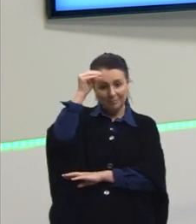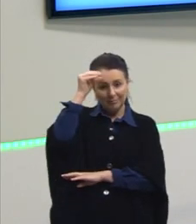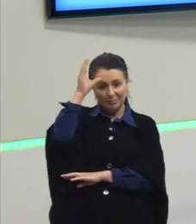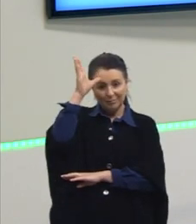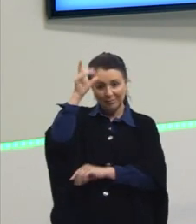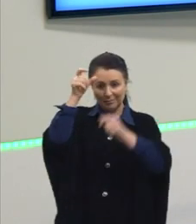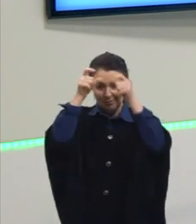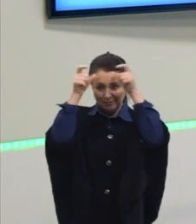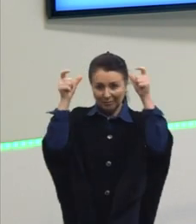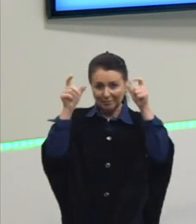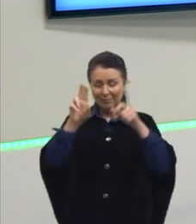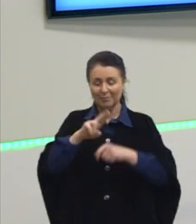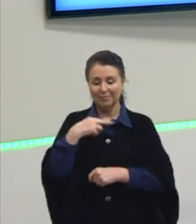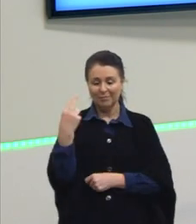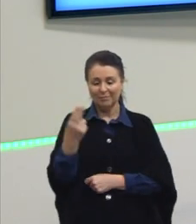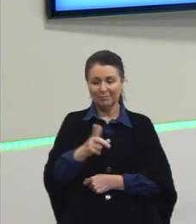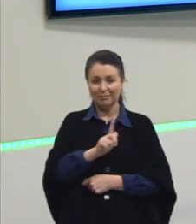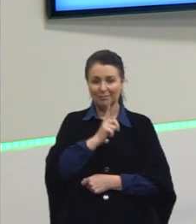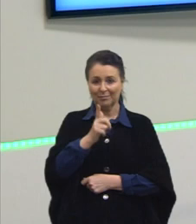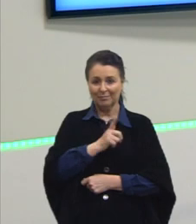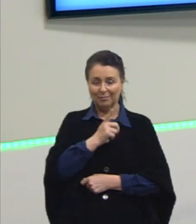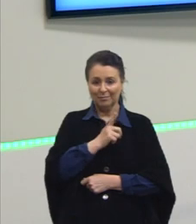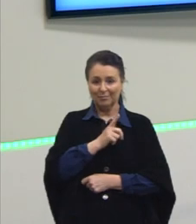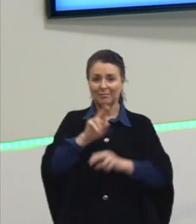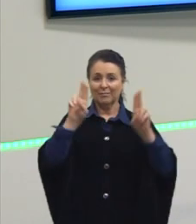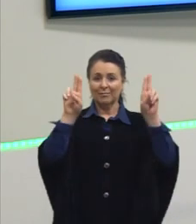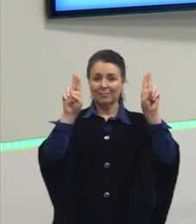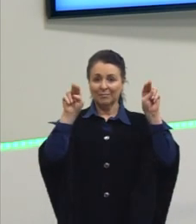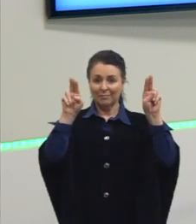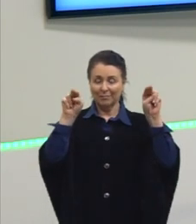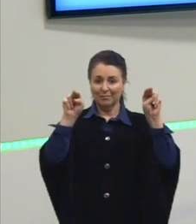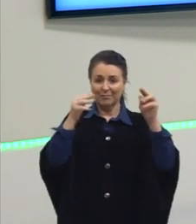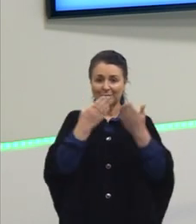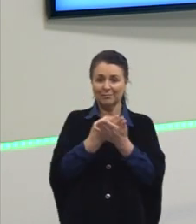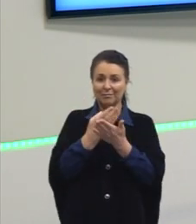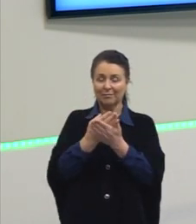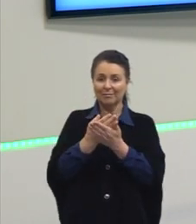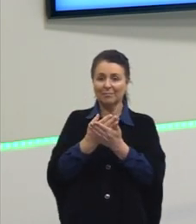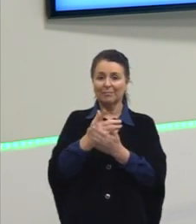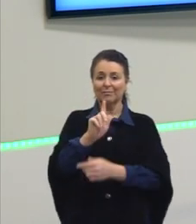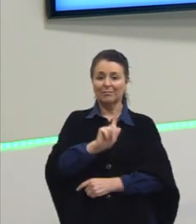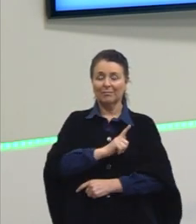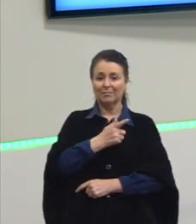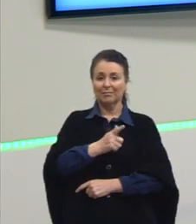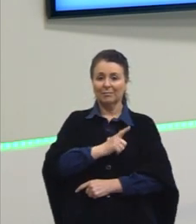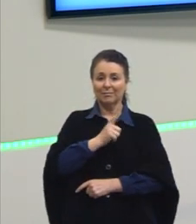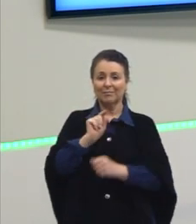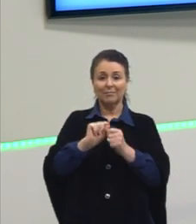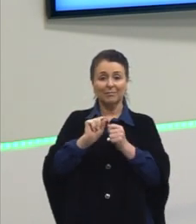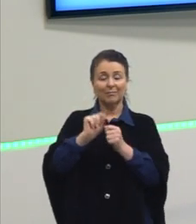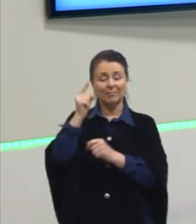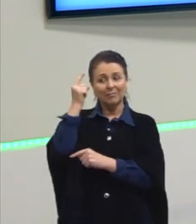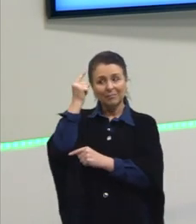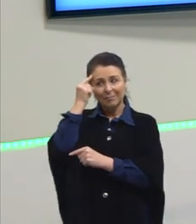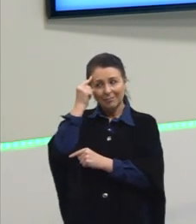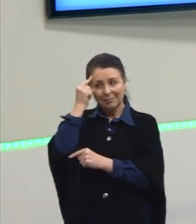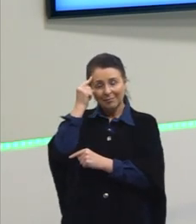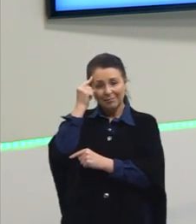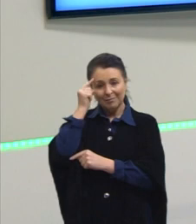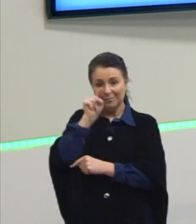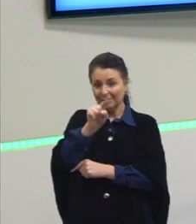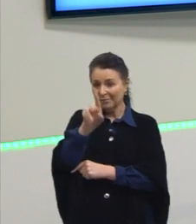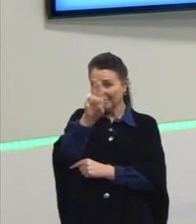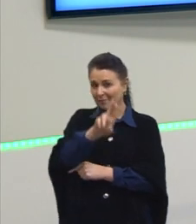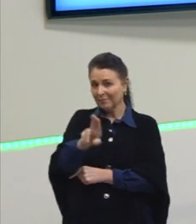gramática. Então, o título da aula Retomando é uma gramática que nos faz pensar. Que vocês usem